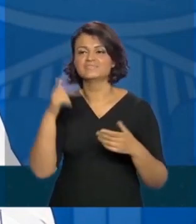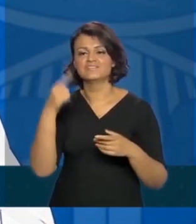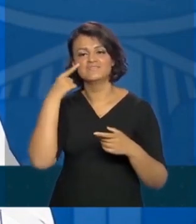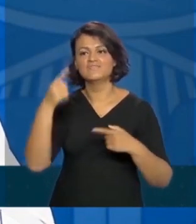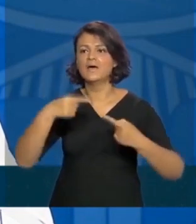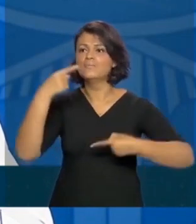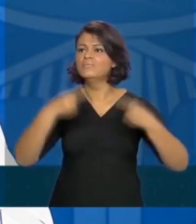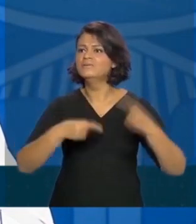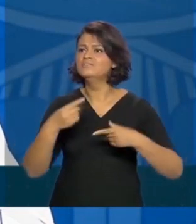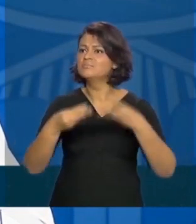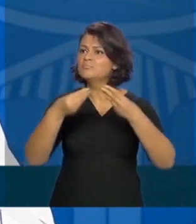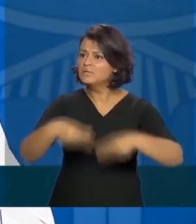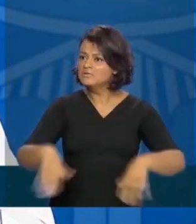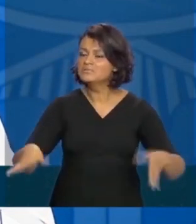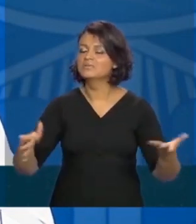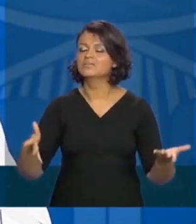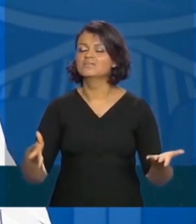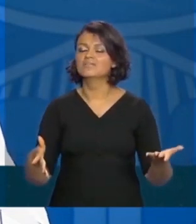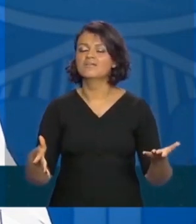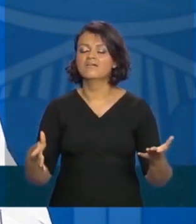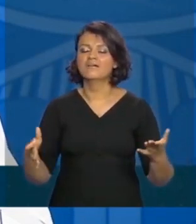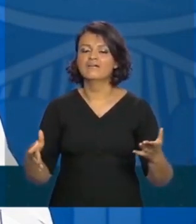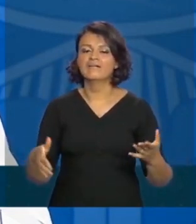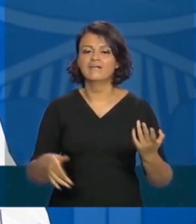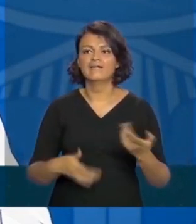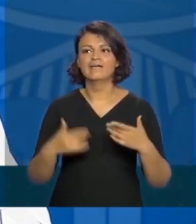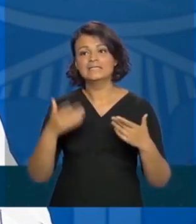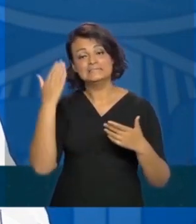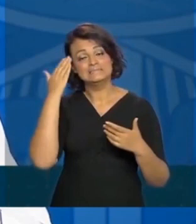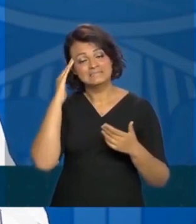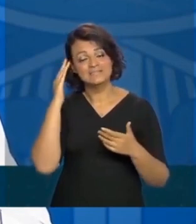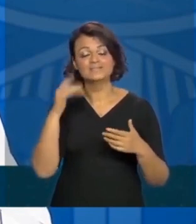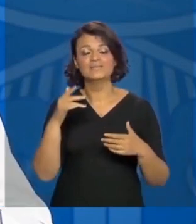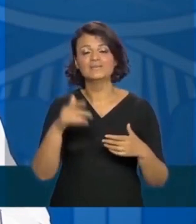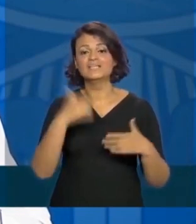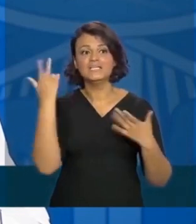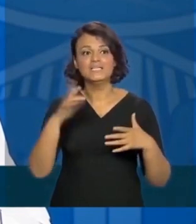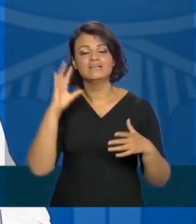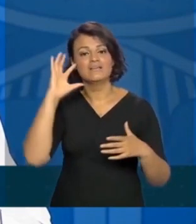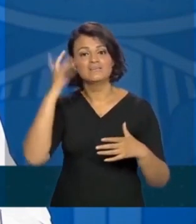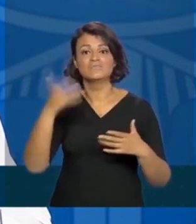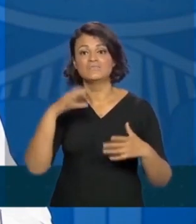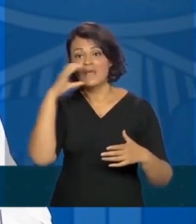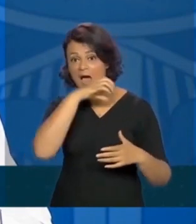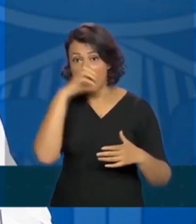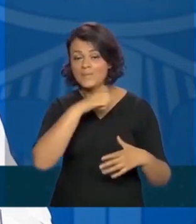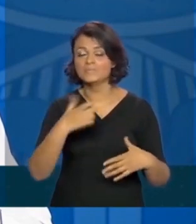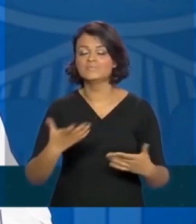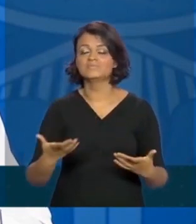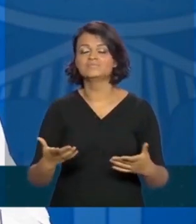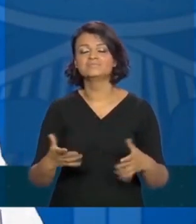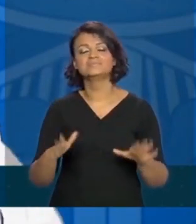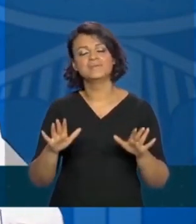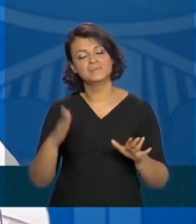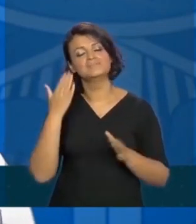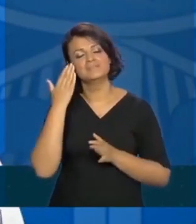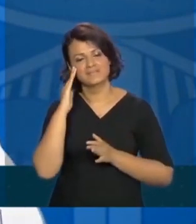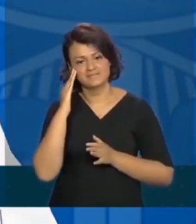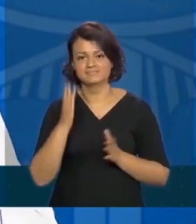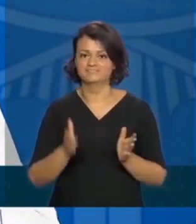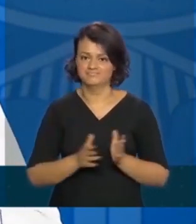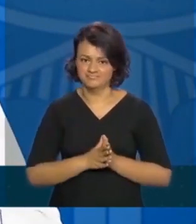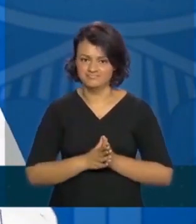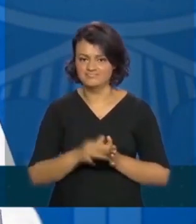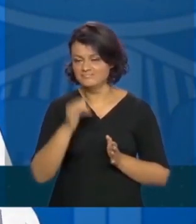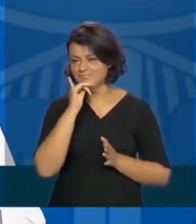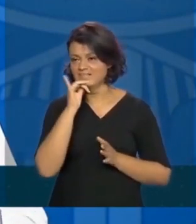político e colocam a ele, entendo as pessoas que gostariam que essa solução fosse uma solução rápida. Olha, pegue uma